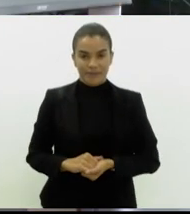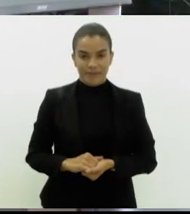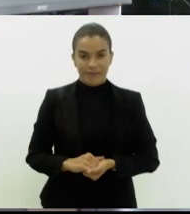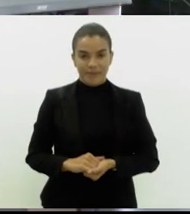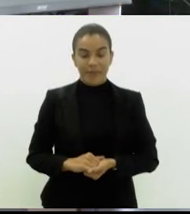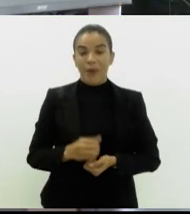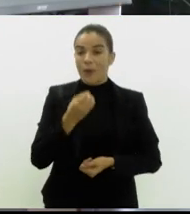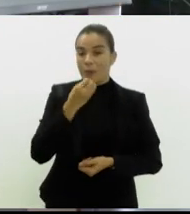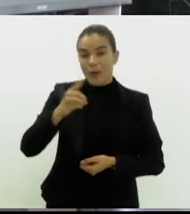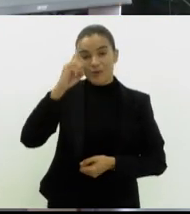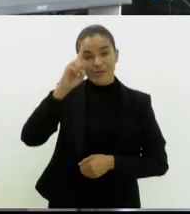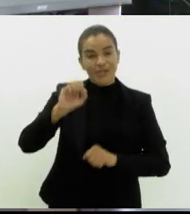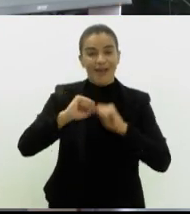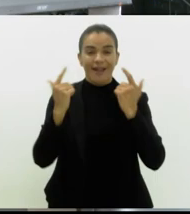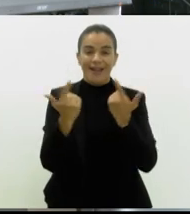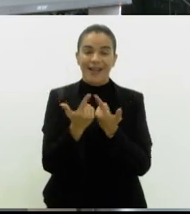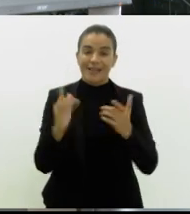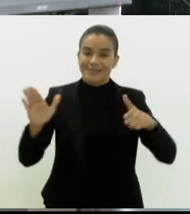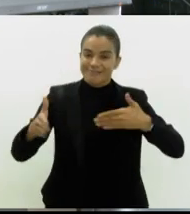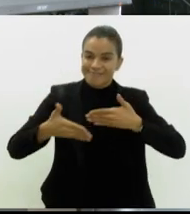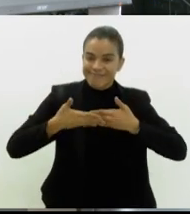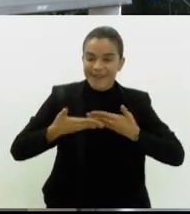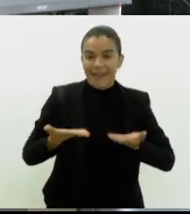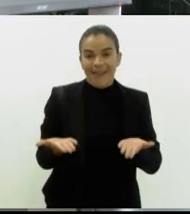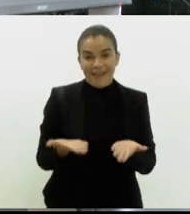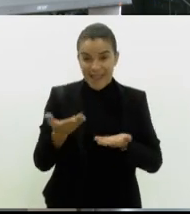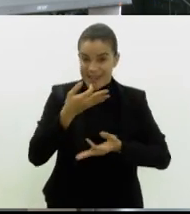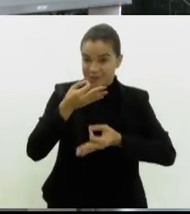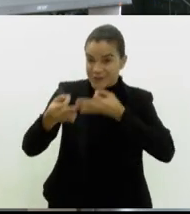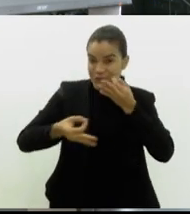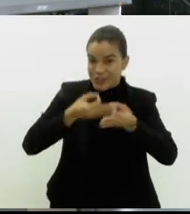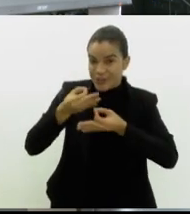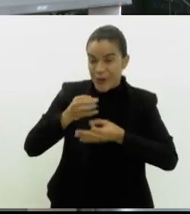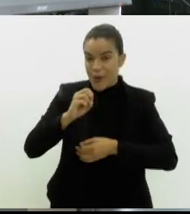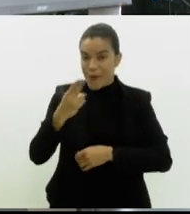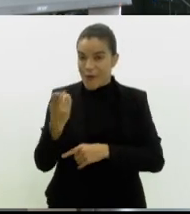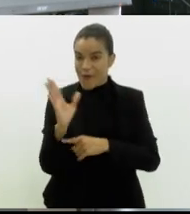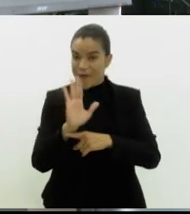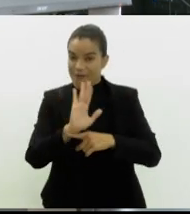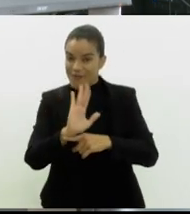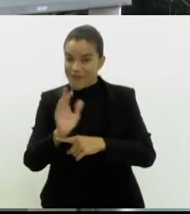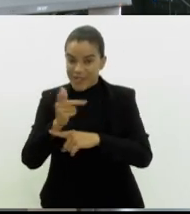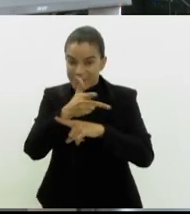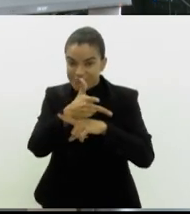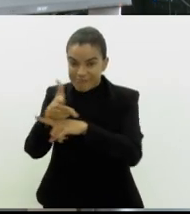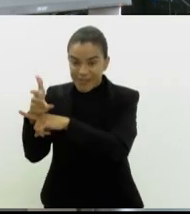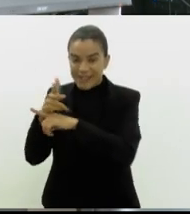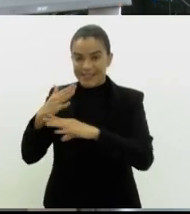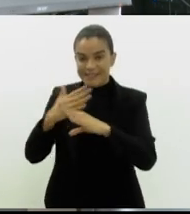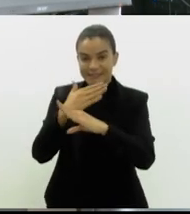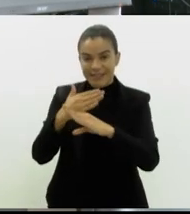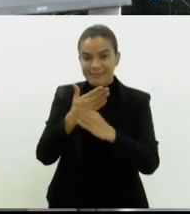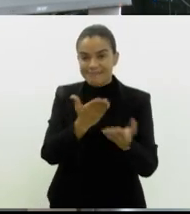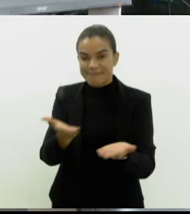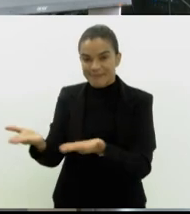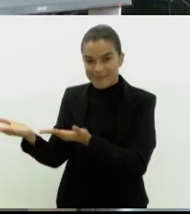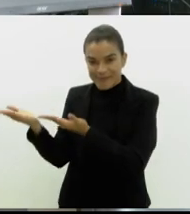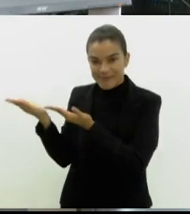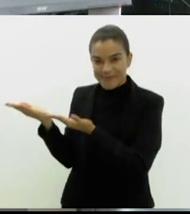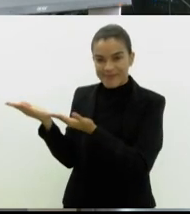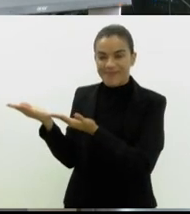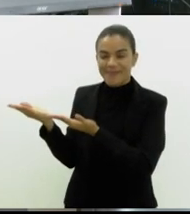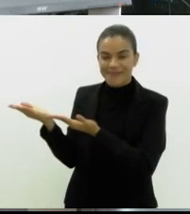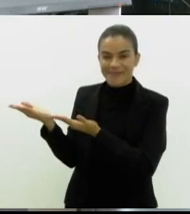E o Bom Dia Alerj termina aqui. Se você quiser enviar sugestões ou vídeos aí da sua cidade, é só acessar nosso e-mail tvalerja